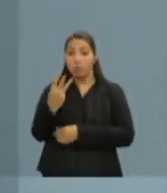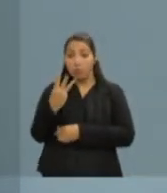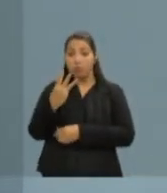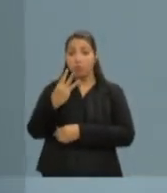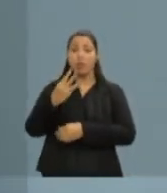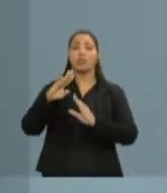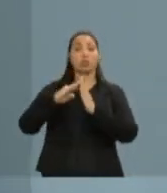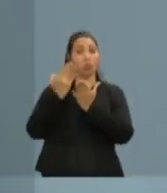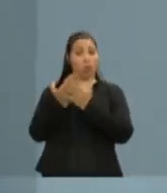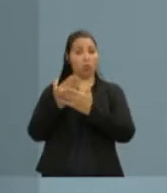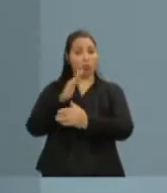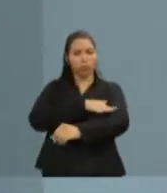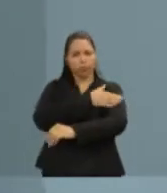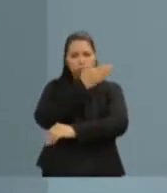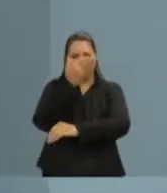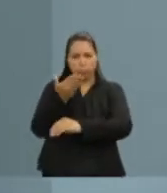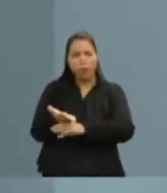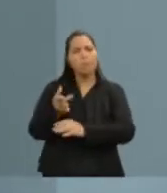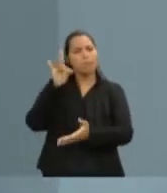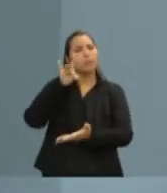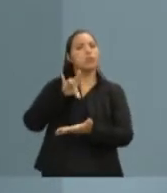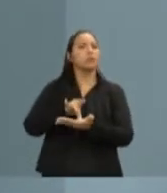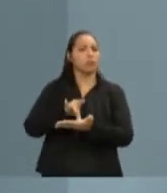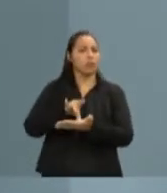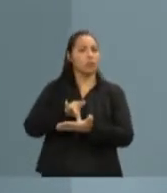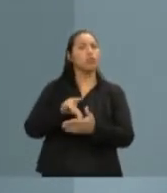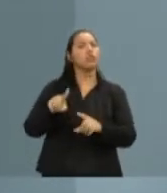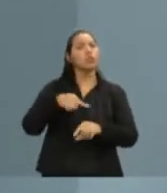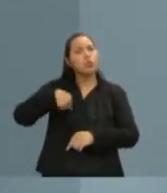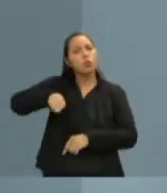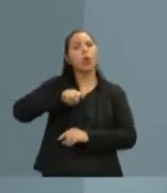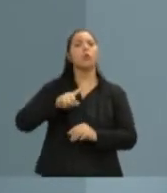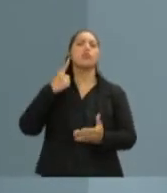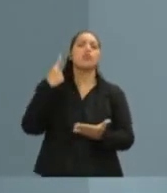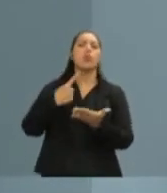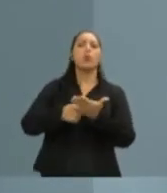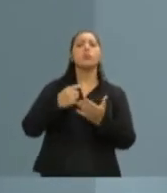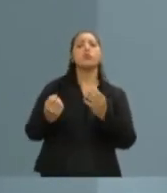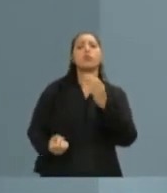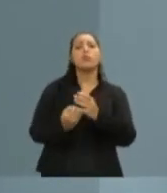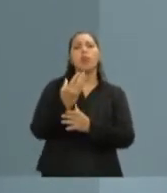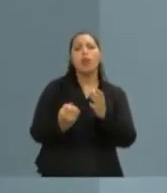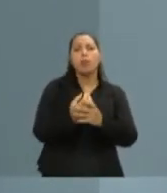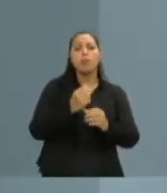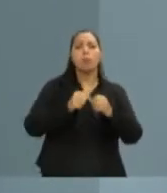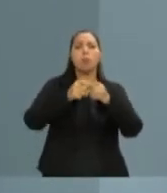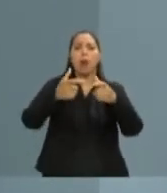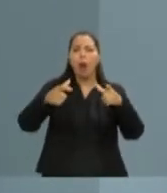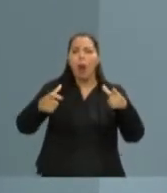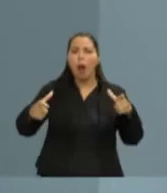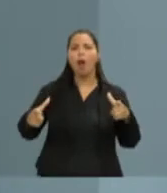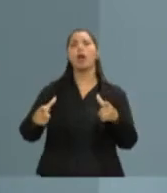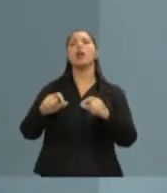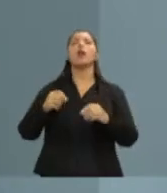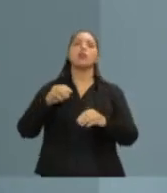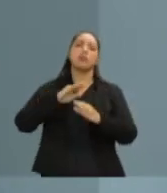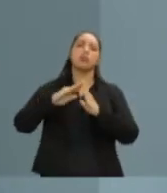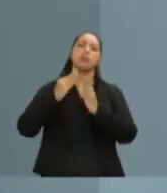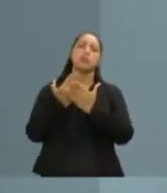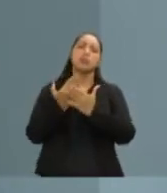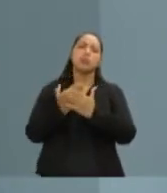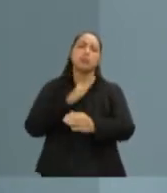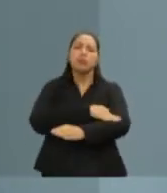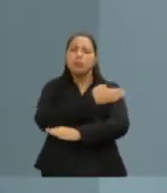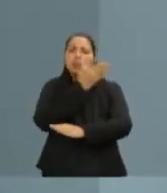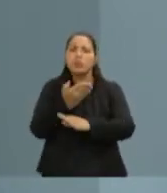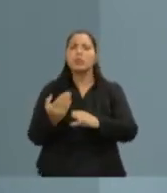tempo integral, verdadeiramente em tempo integral. Nós temos o compromisso de expandir o número de unidades em tempo integral, porque isso sim gera